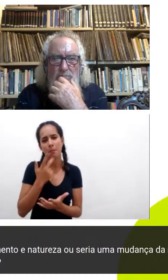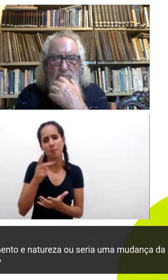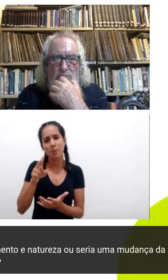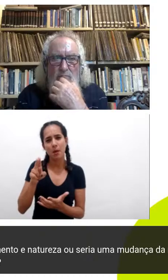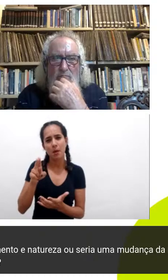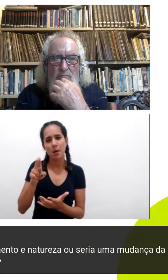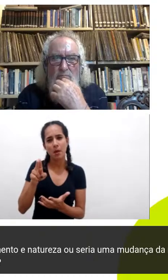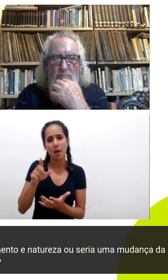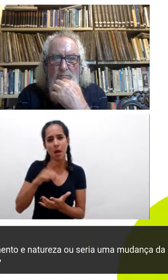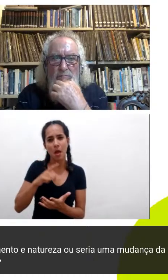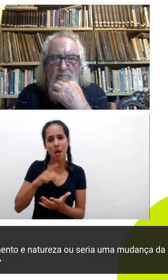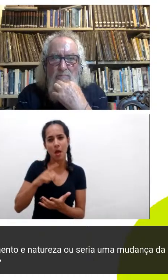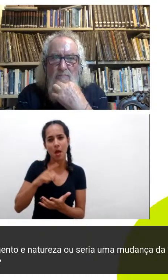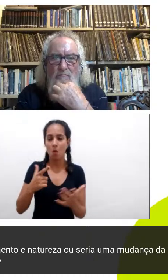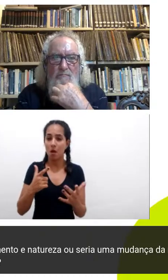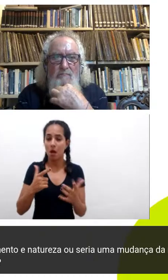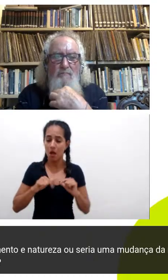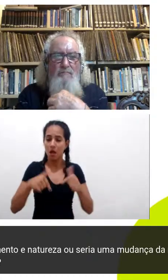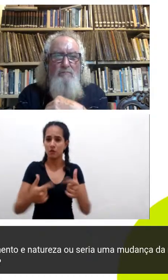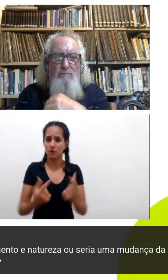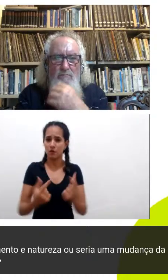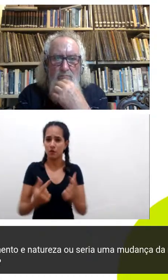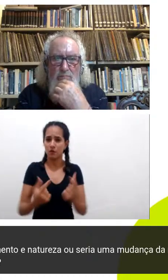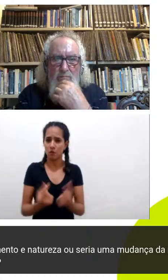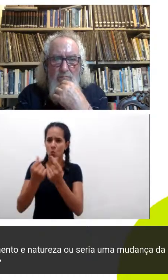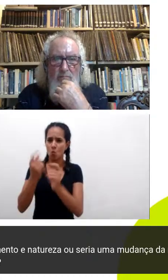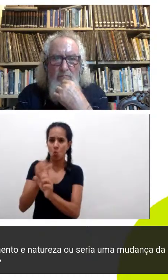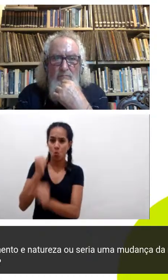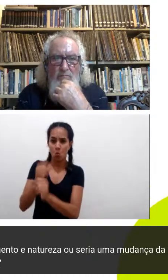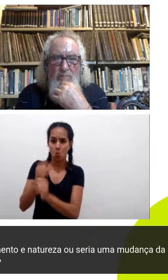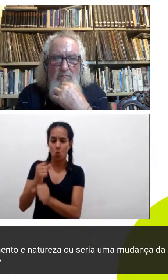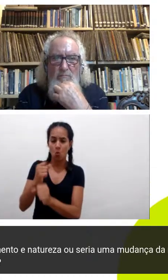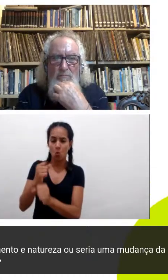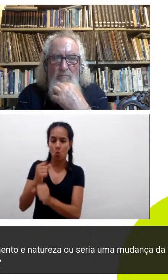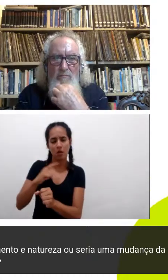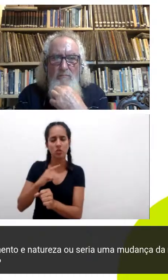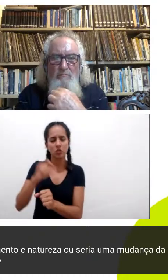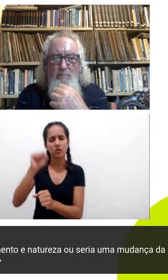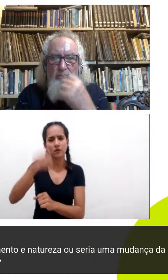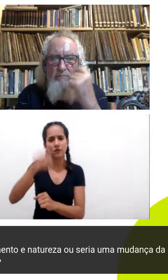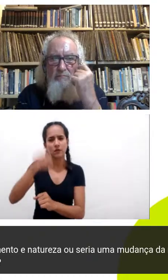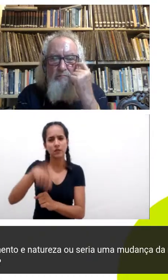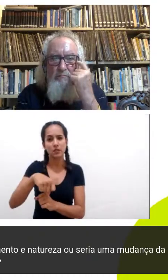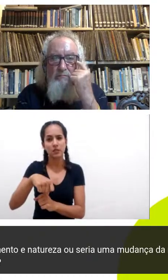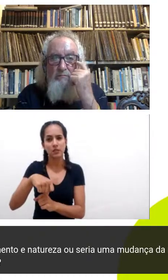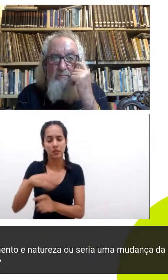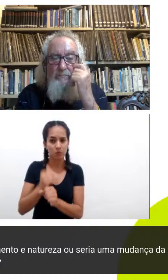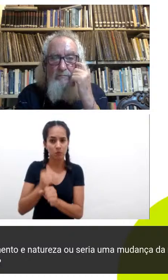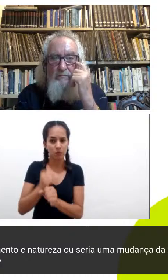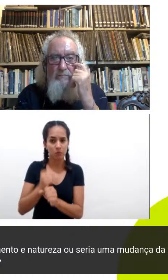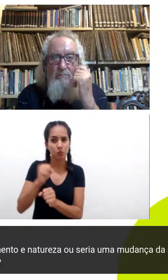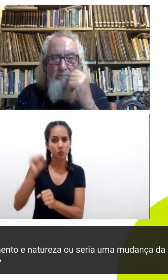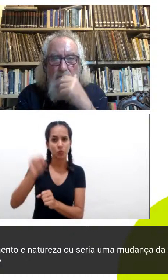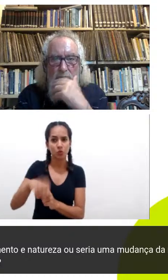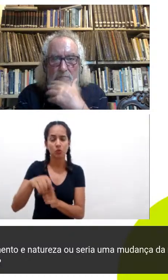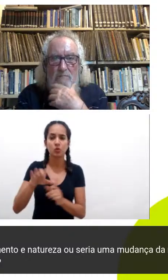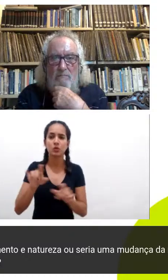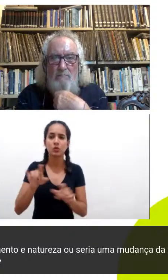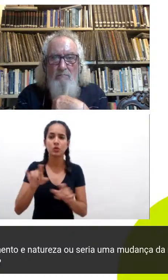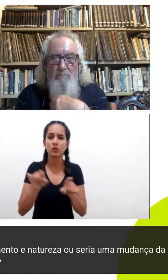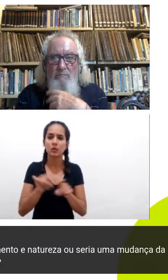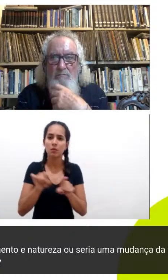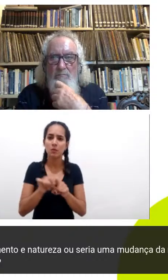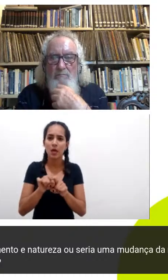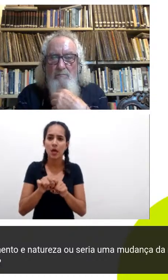atividade econômica que é lucrativo então de novo Laura você mencionou esse ponto que é importante é preciso gerar renda é pra manter os